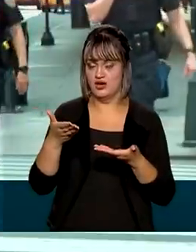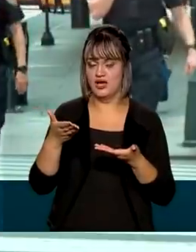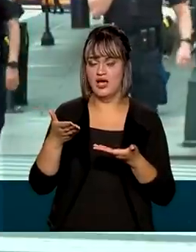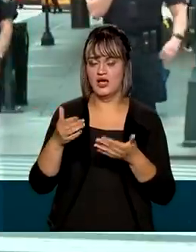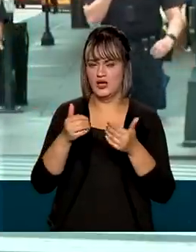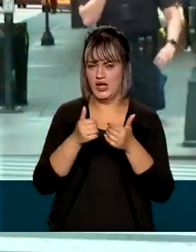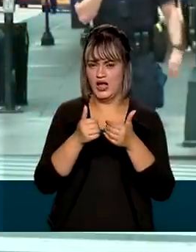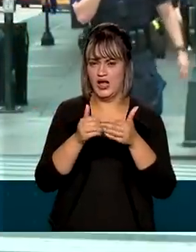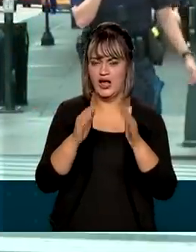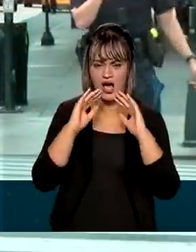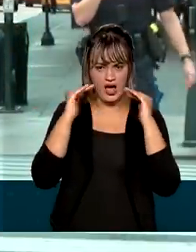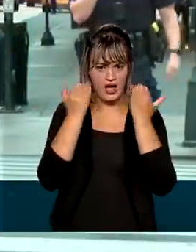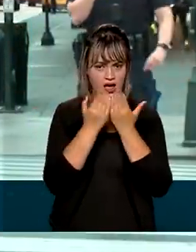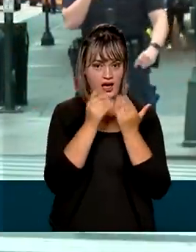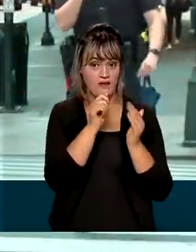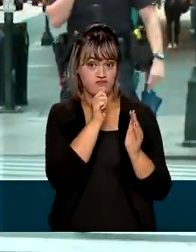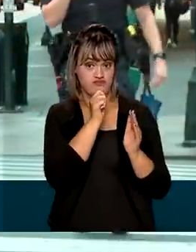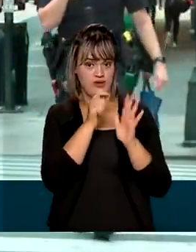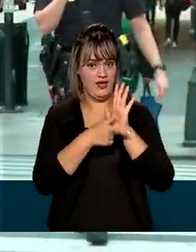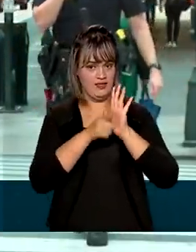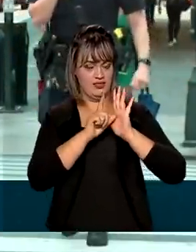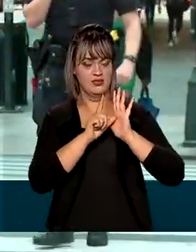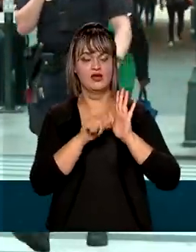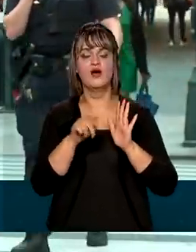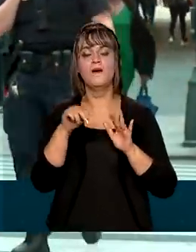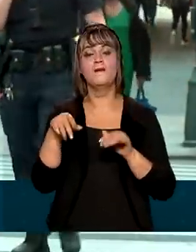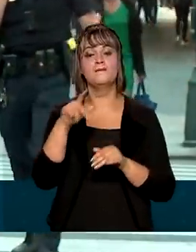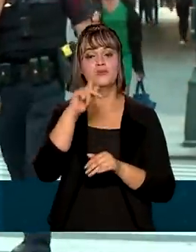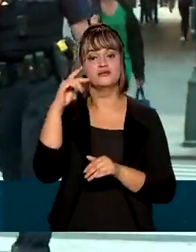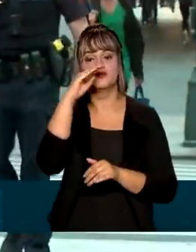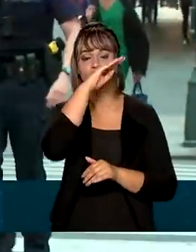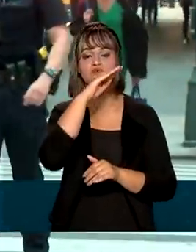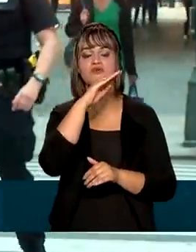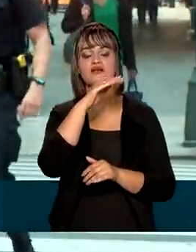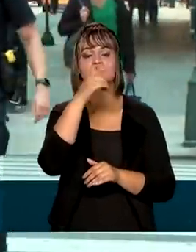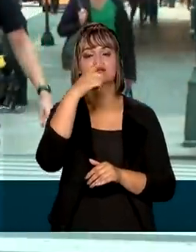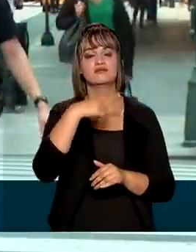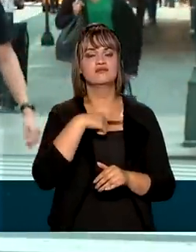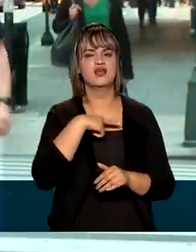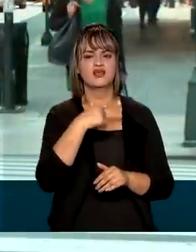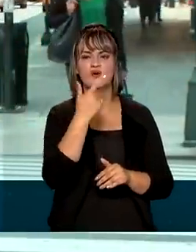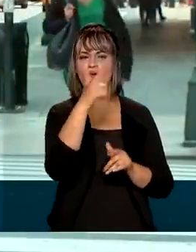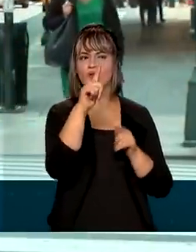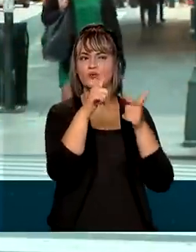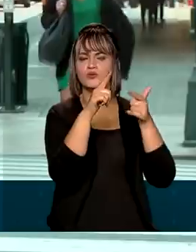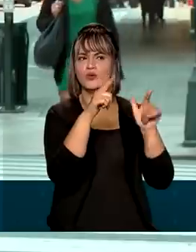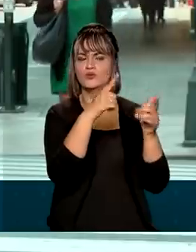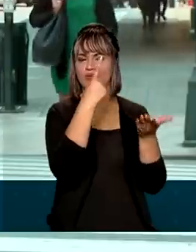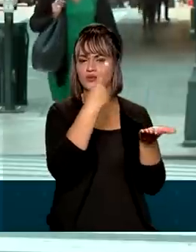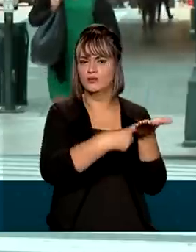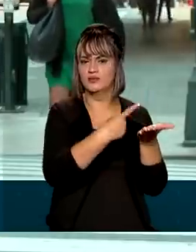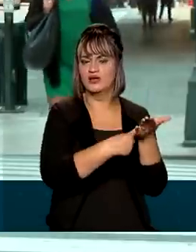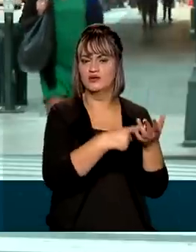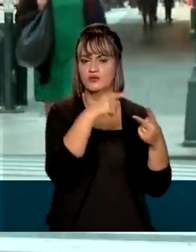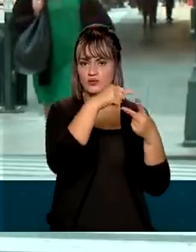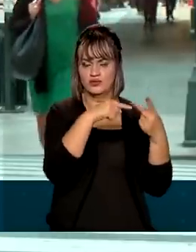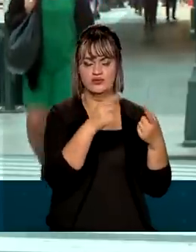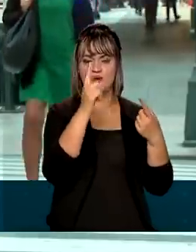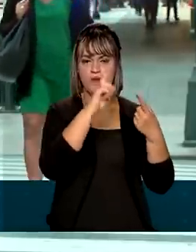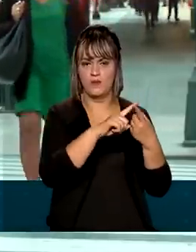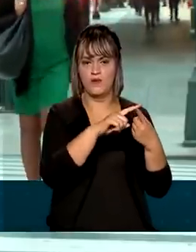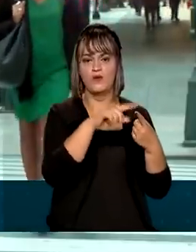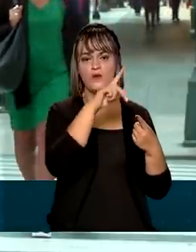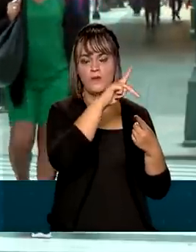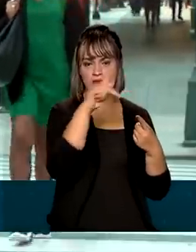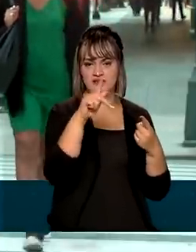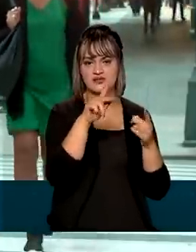abertura da Assembleia Geral da ONU, o presidente Jair Bolsonaro tem ainda pelo menos dois encontros. Um com o